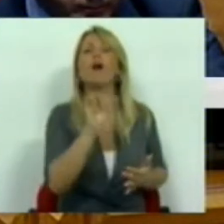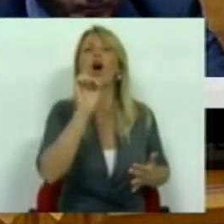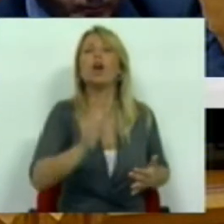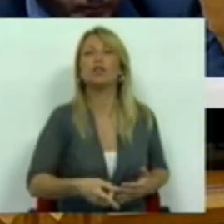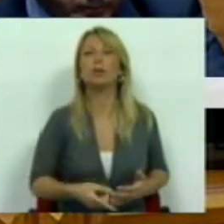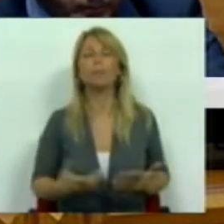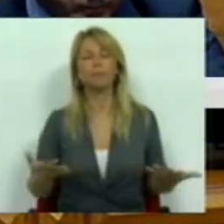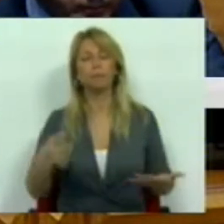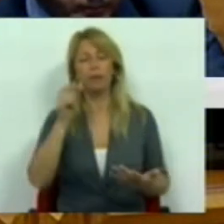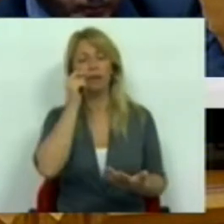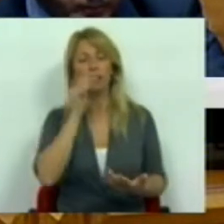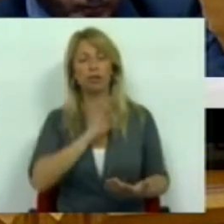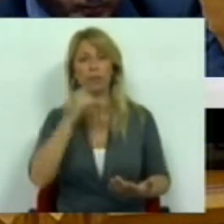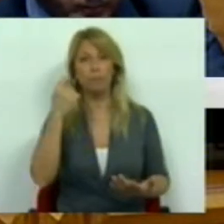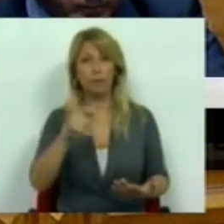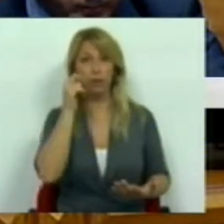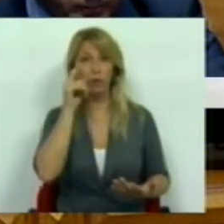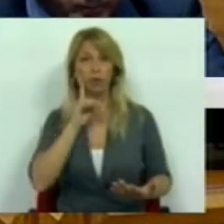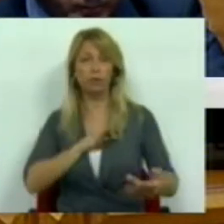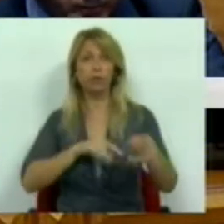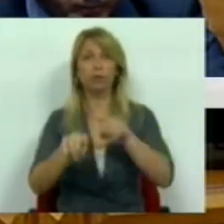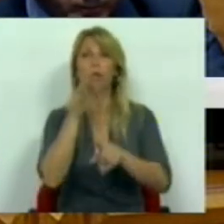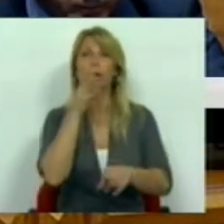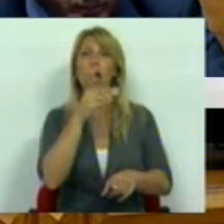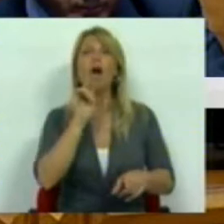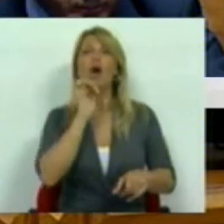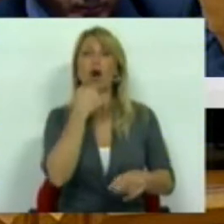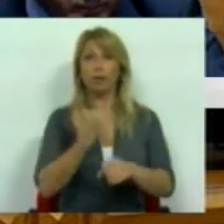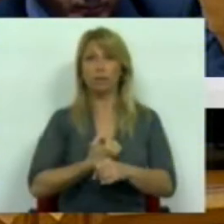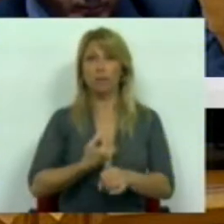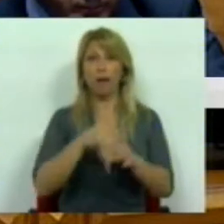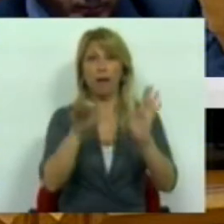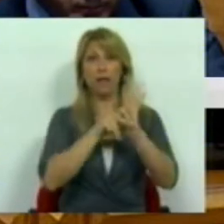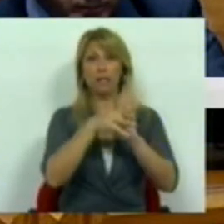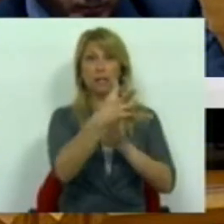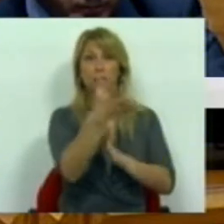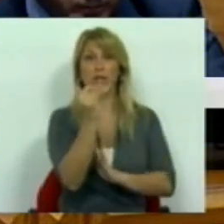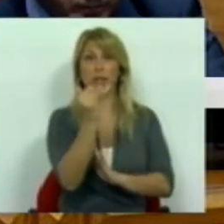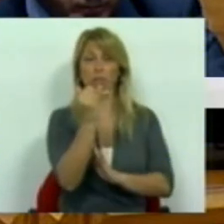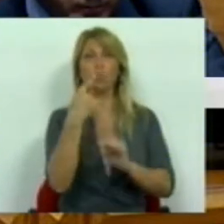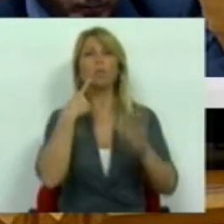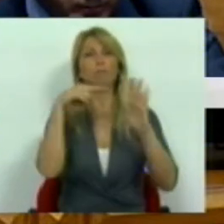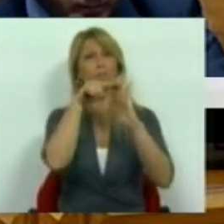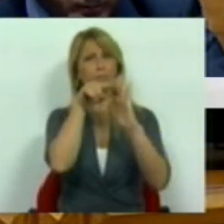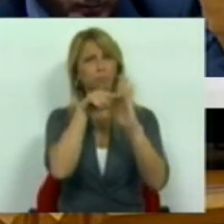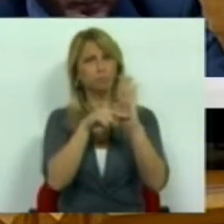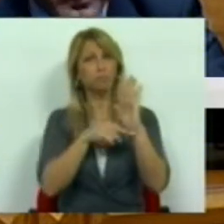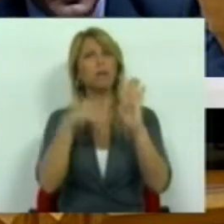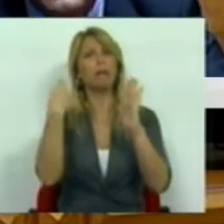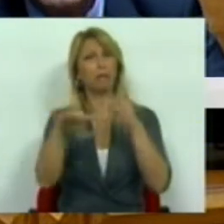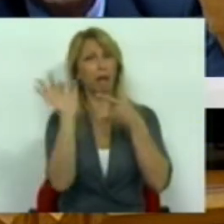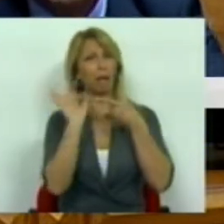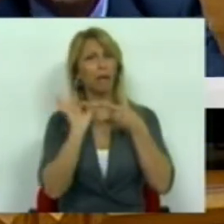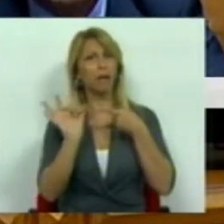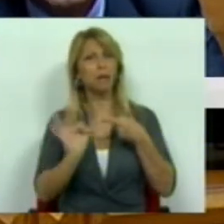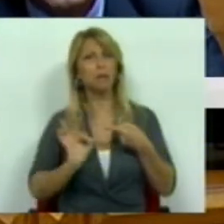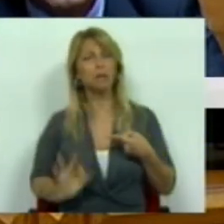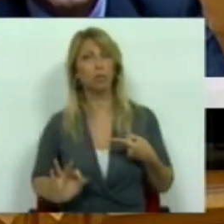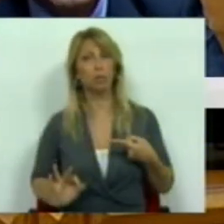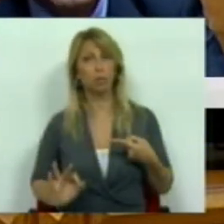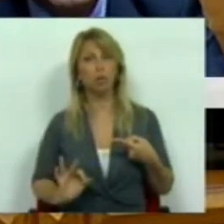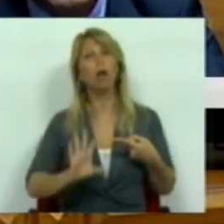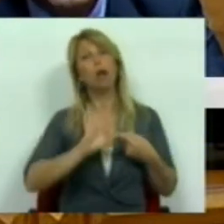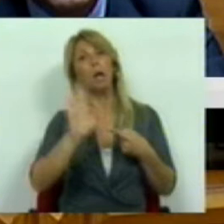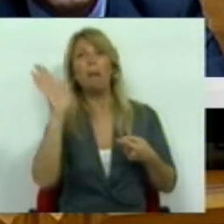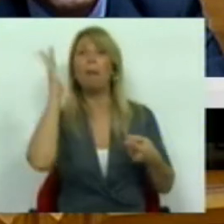O Código de Trabalho, no seu artigo 12º, consagra os requisitos mediante os quais se presume a existência de